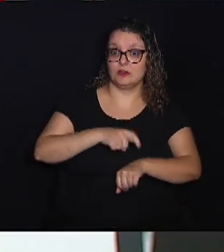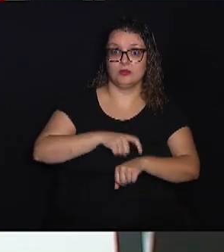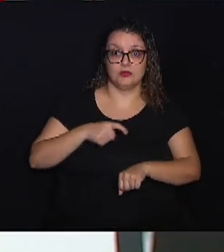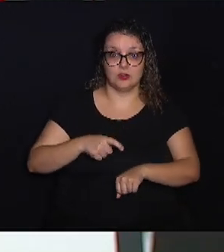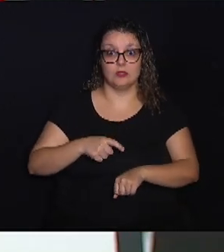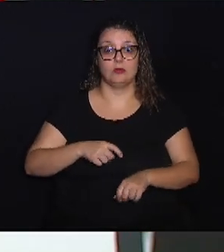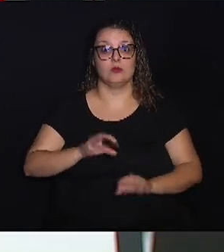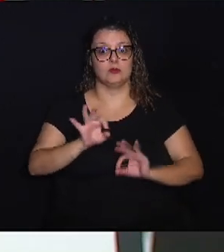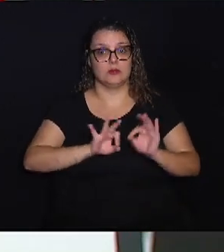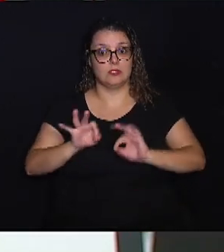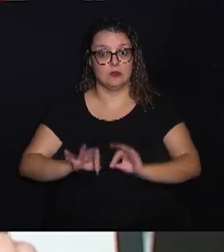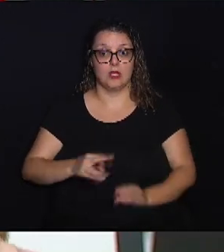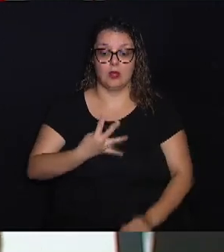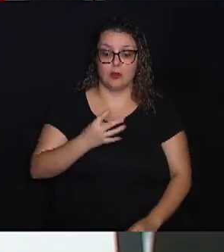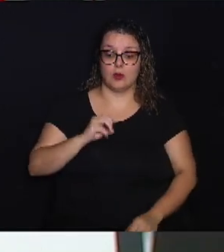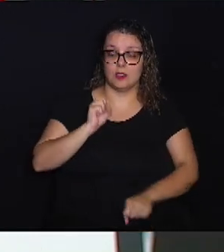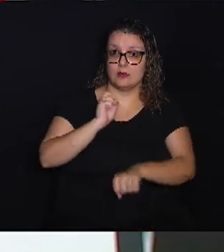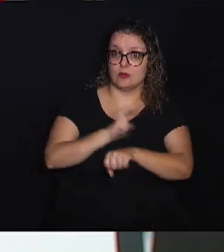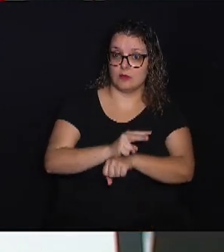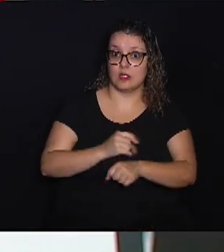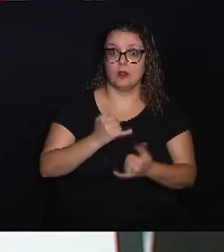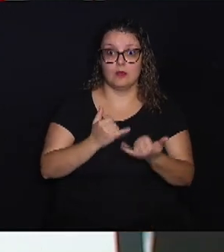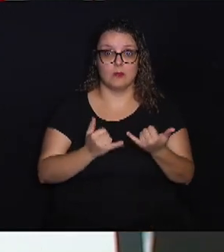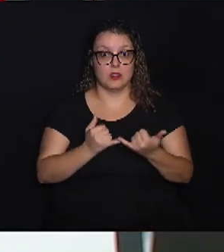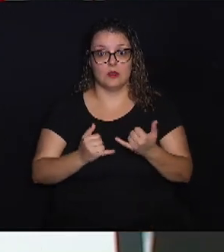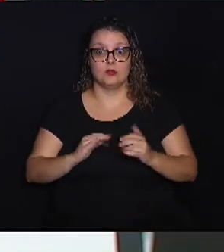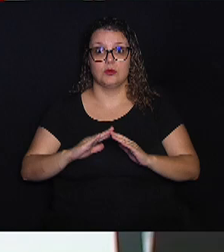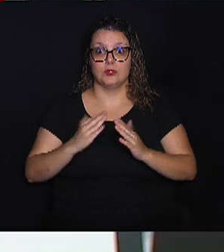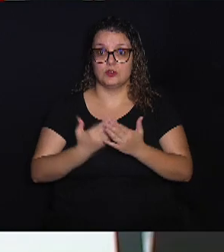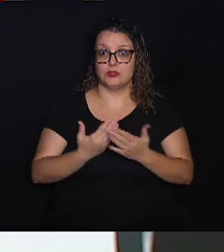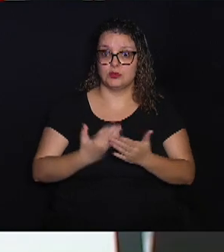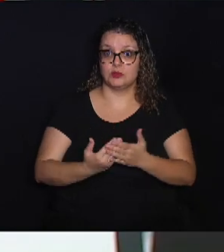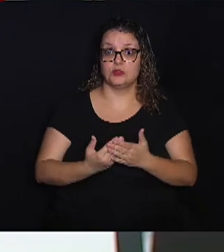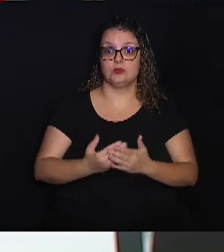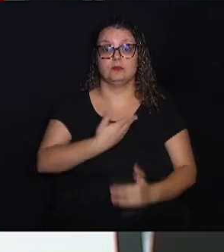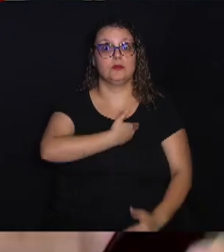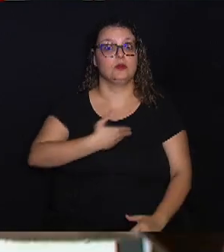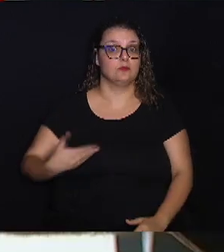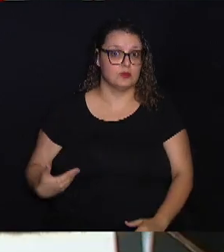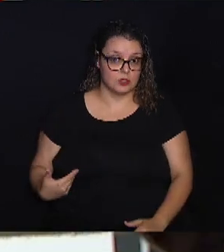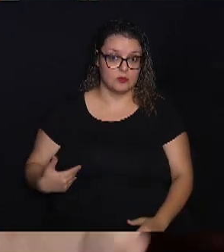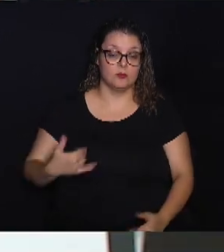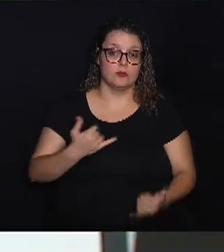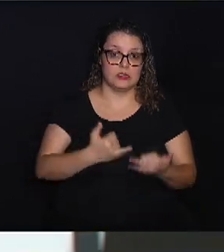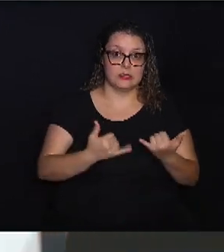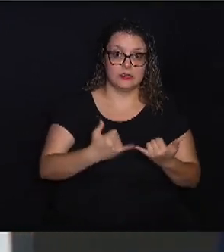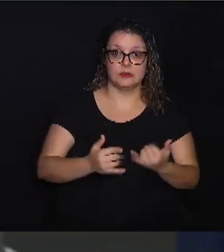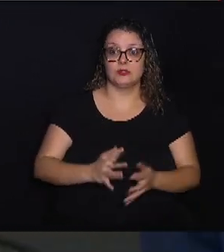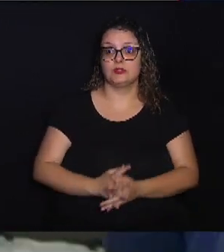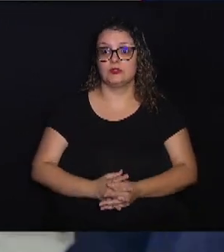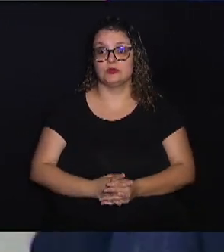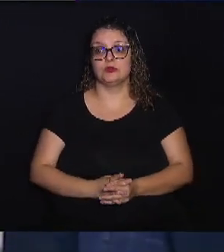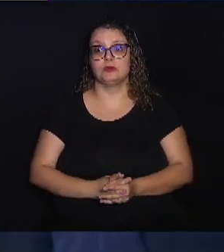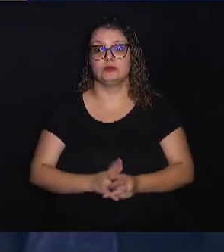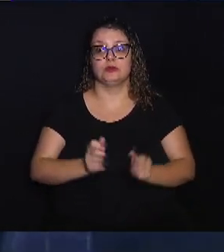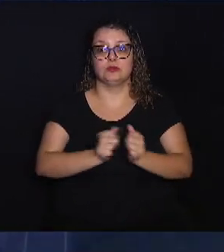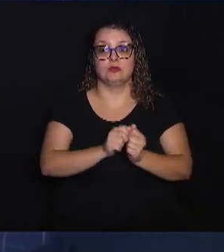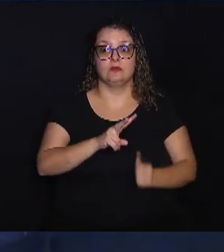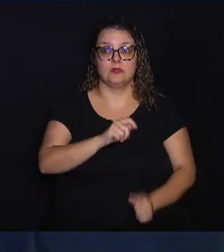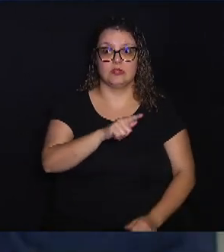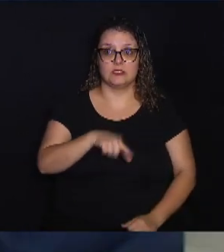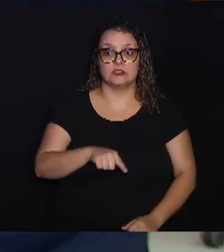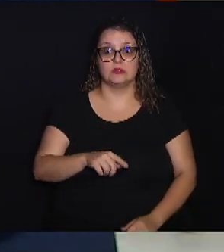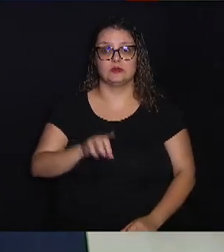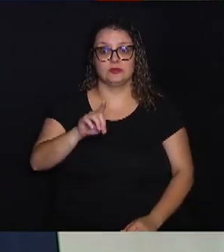40 vagas, metade para estudantes vindos de escolas públicas. Estou aqui com o Faso, que é o diretor,